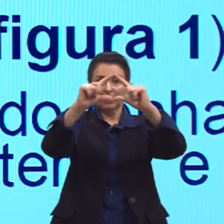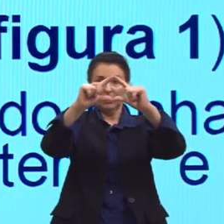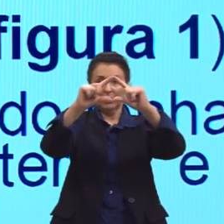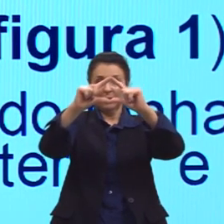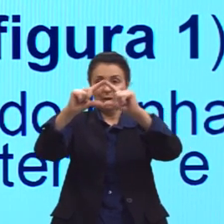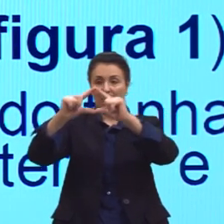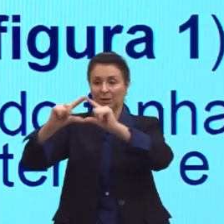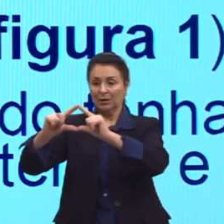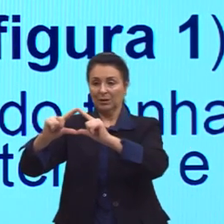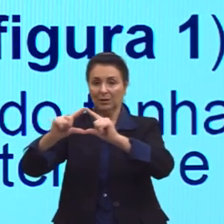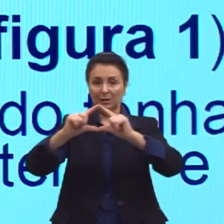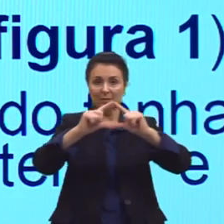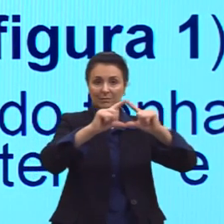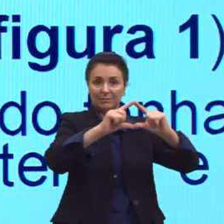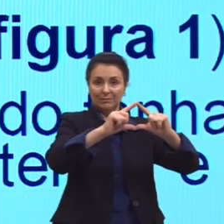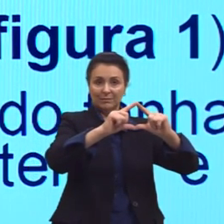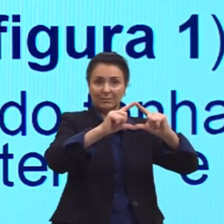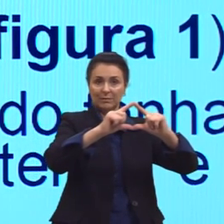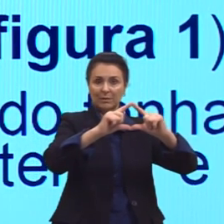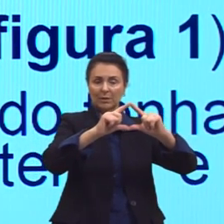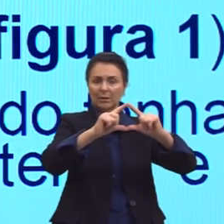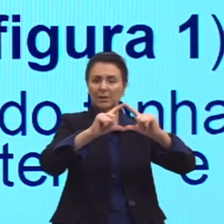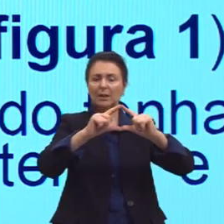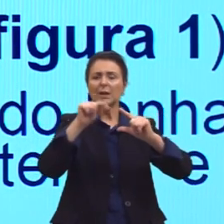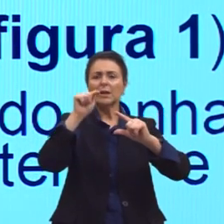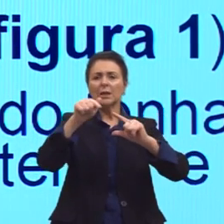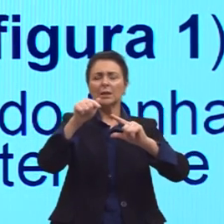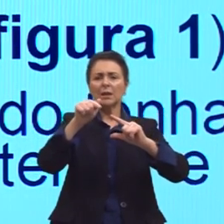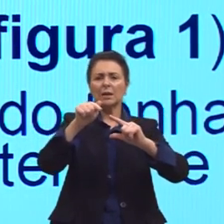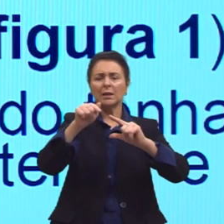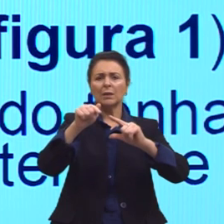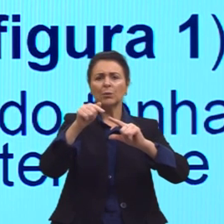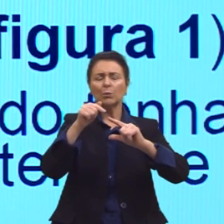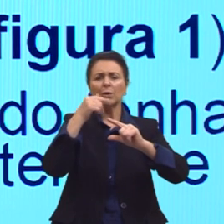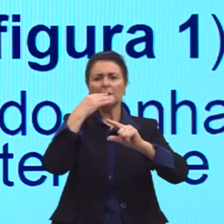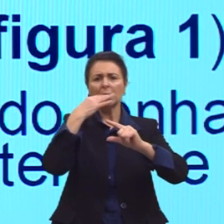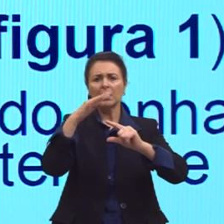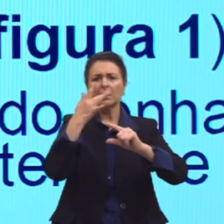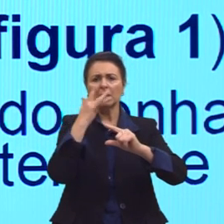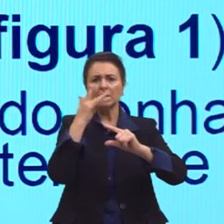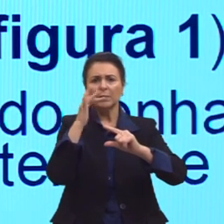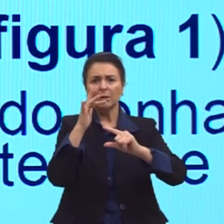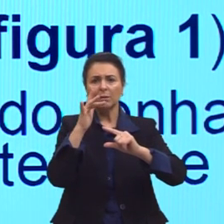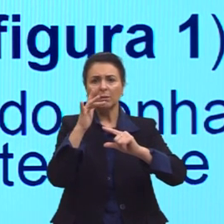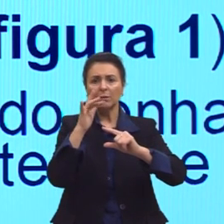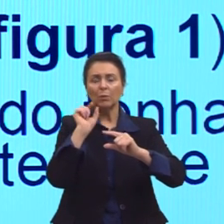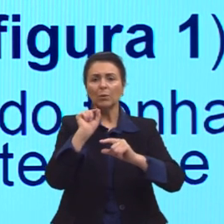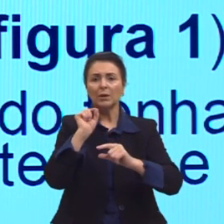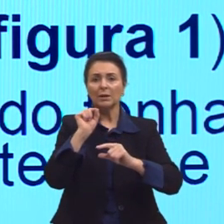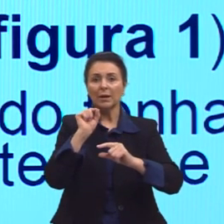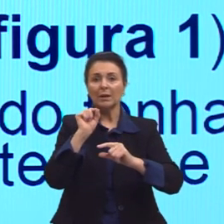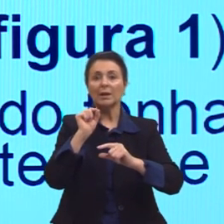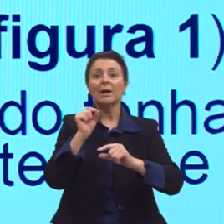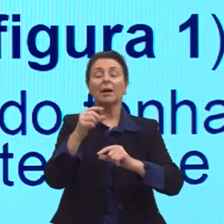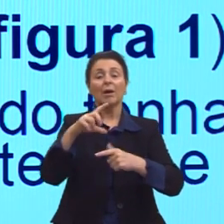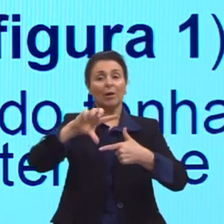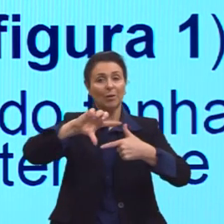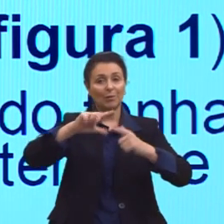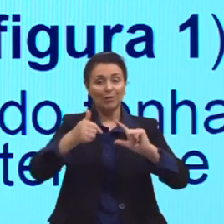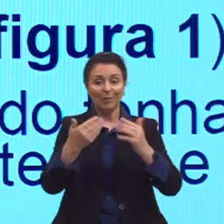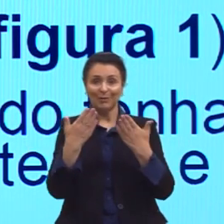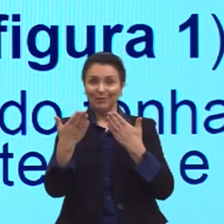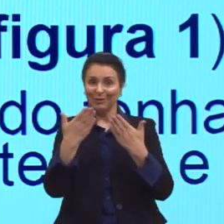2. Só que ali no centro, ela ficou em branco, ela não está preenchida. Essa é uma das formas de